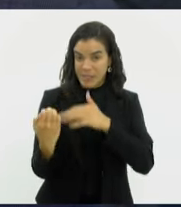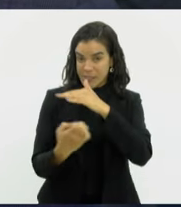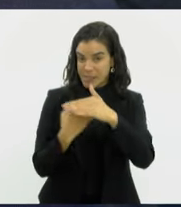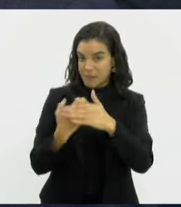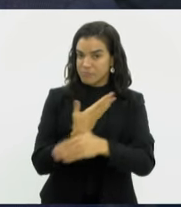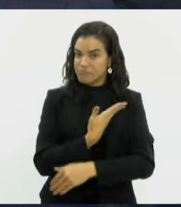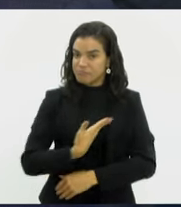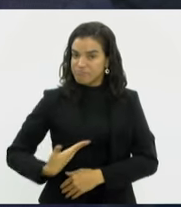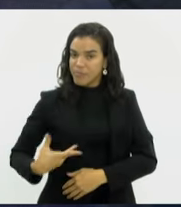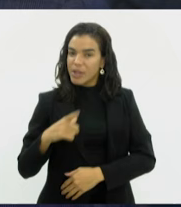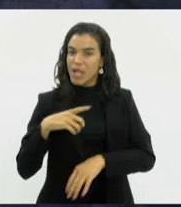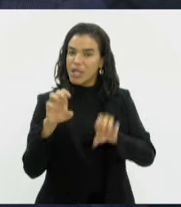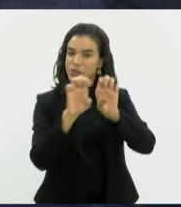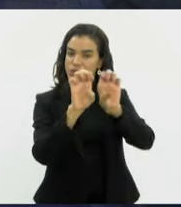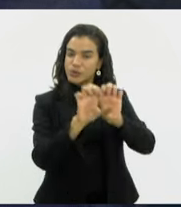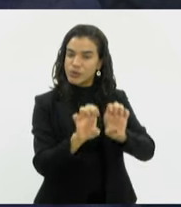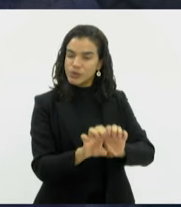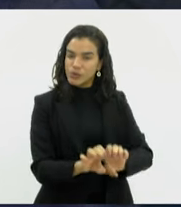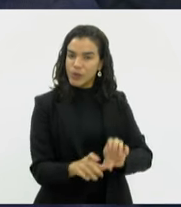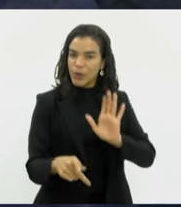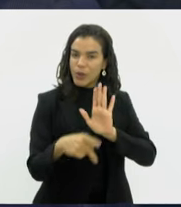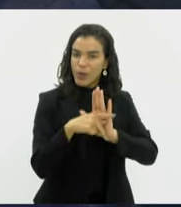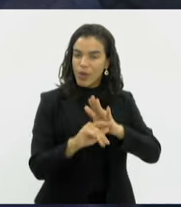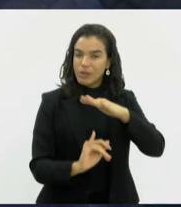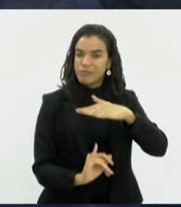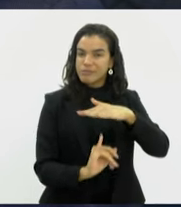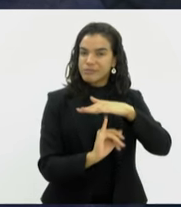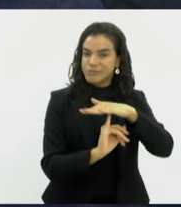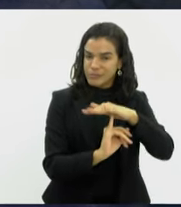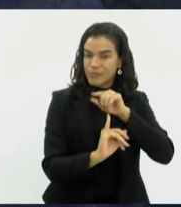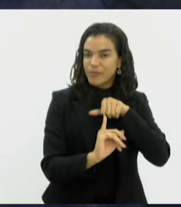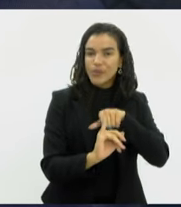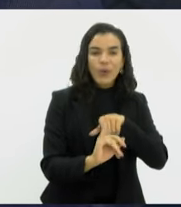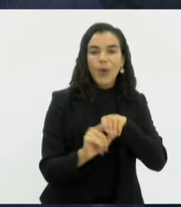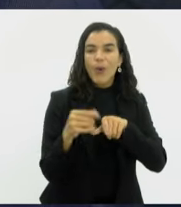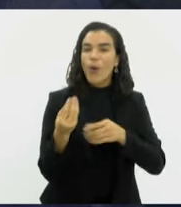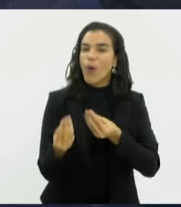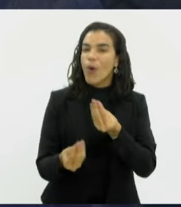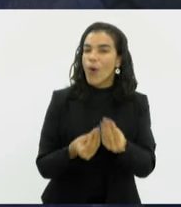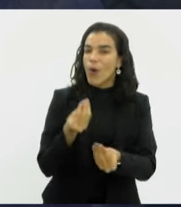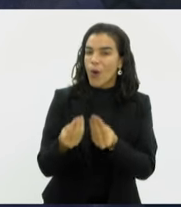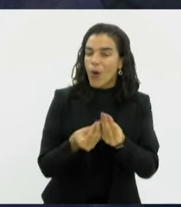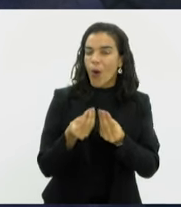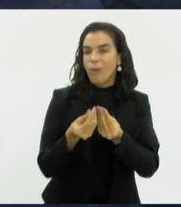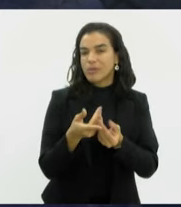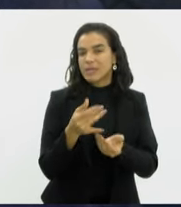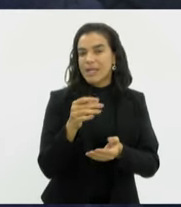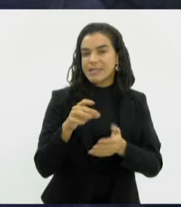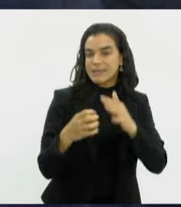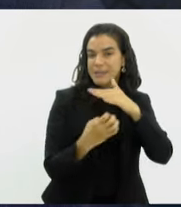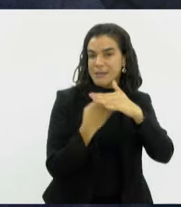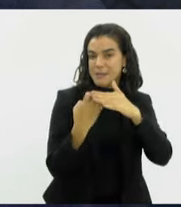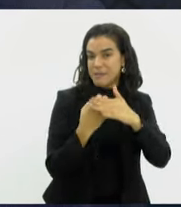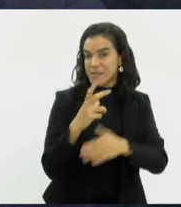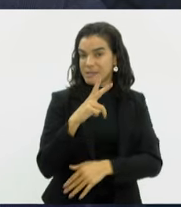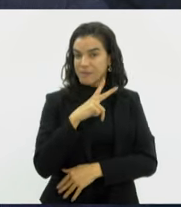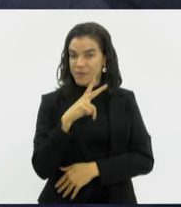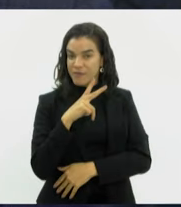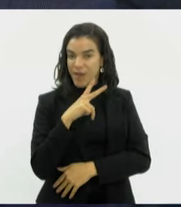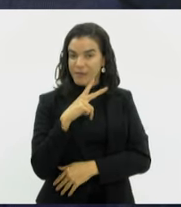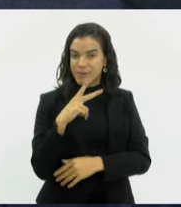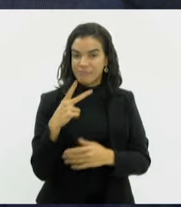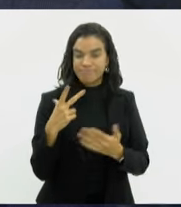estruturam, o desenho institucional dela é muito próximo, o desenho institucional das companhias, das empresas privadas,